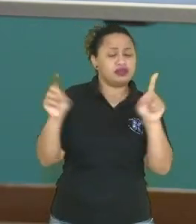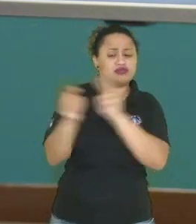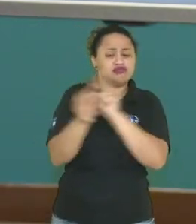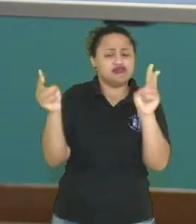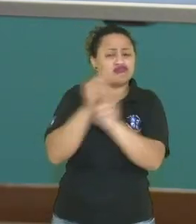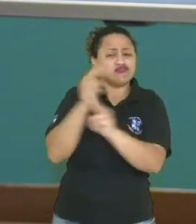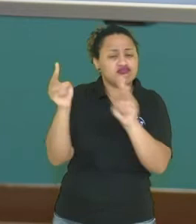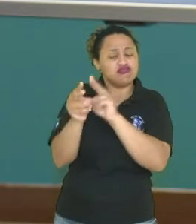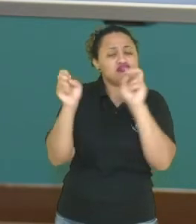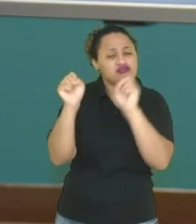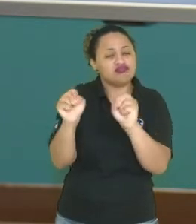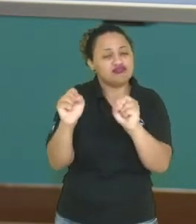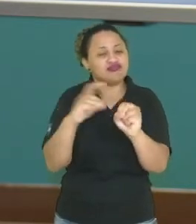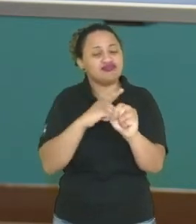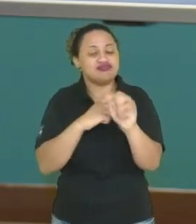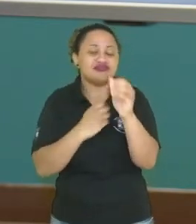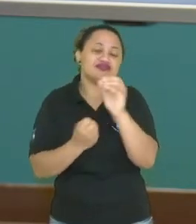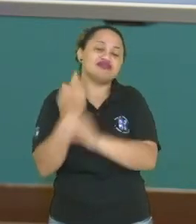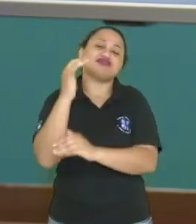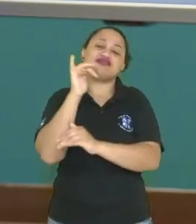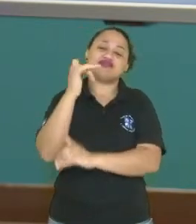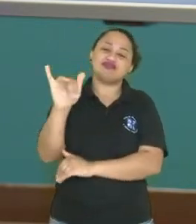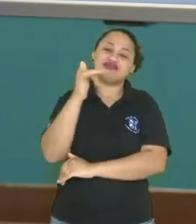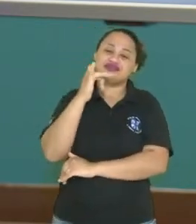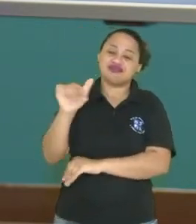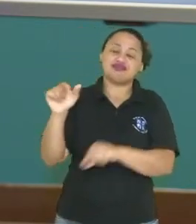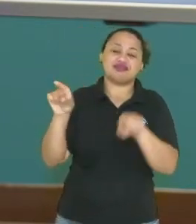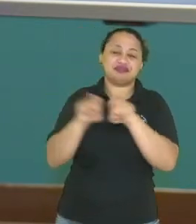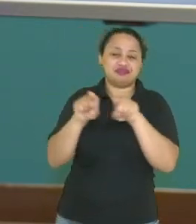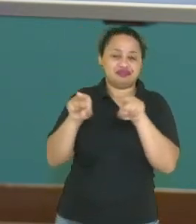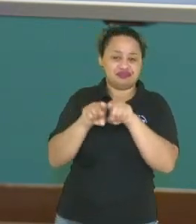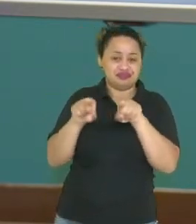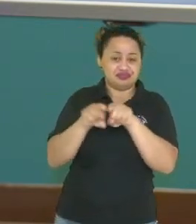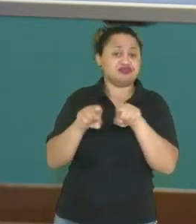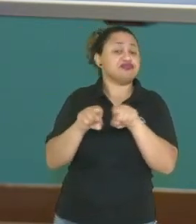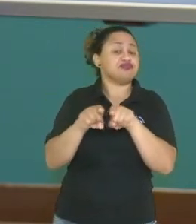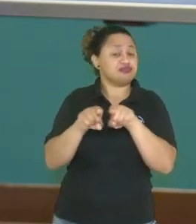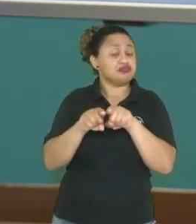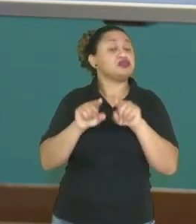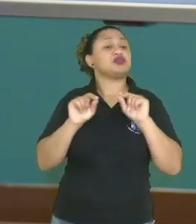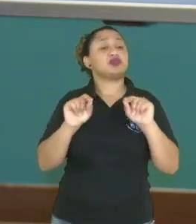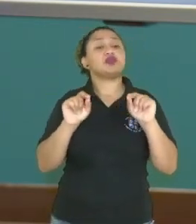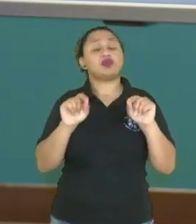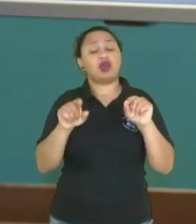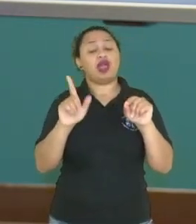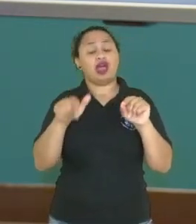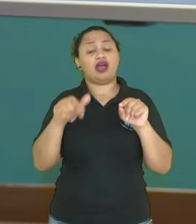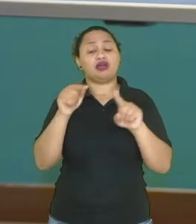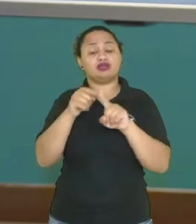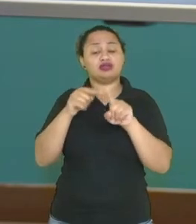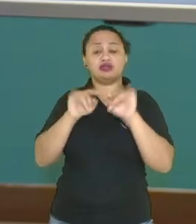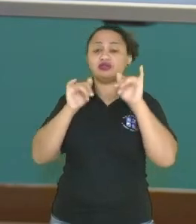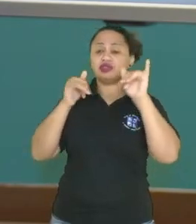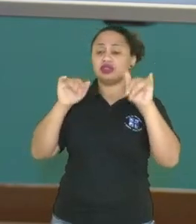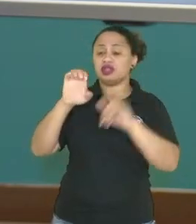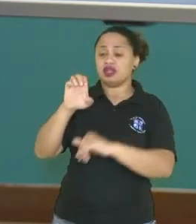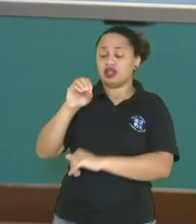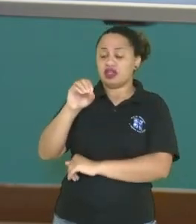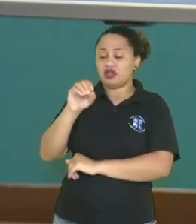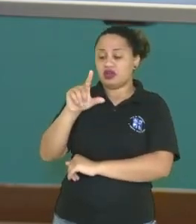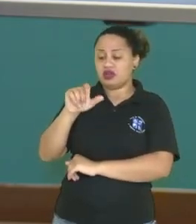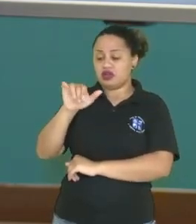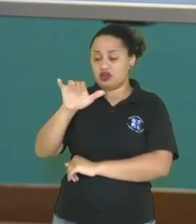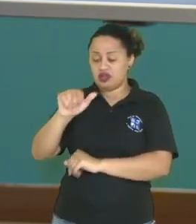pode ocorrer a produção de energia elétrica, que é a energia eólica transformada em energia